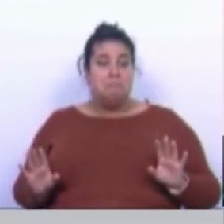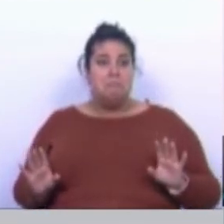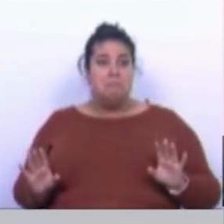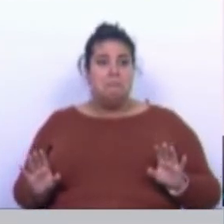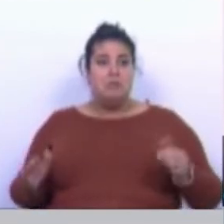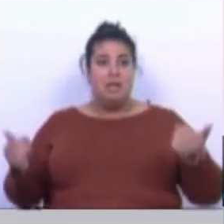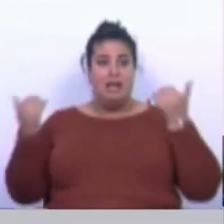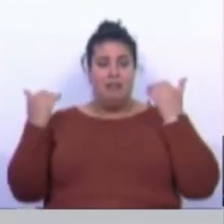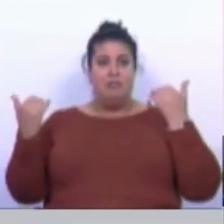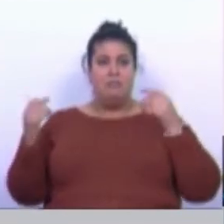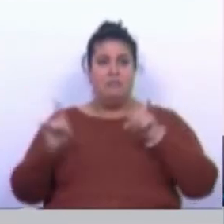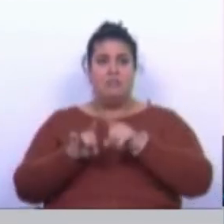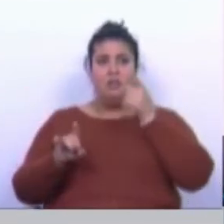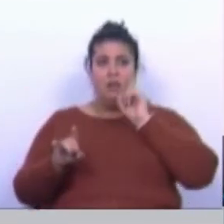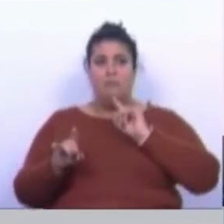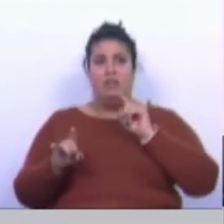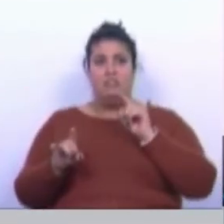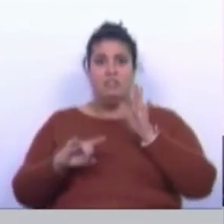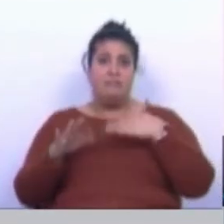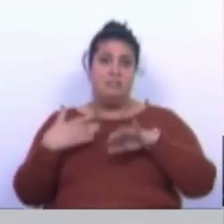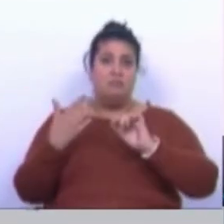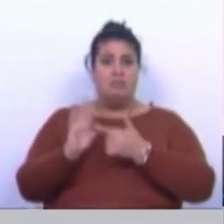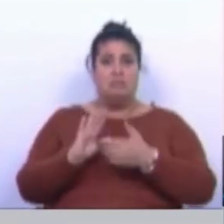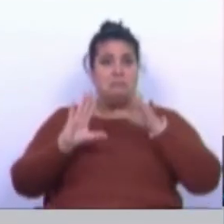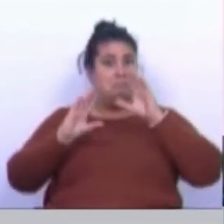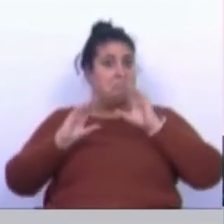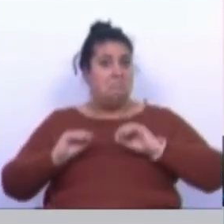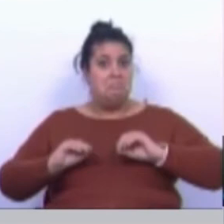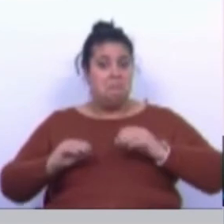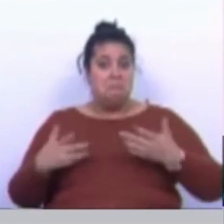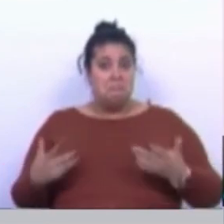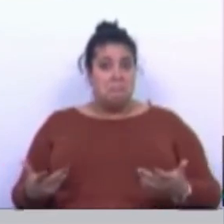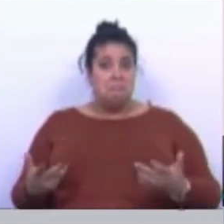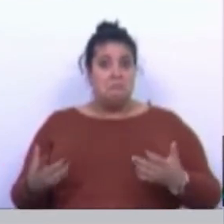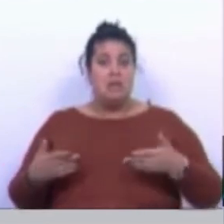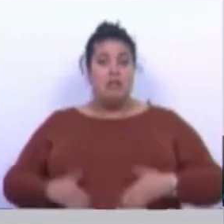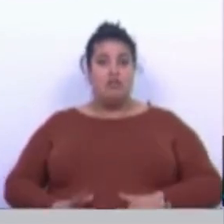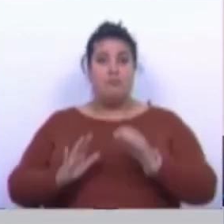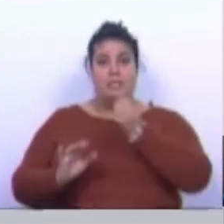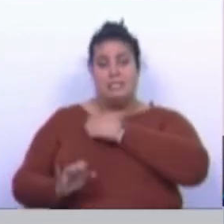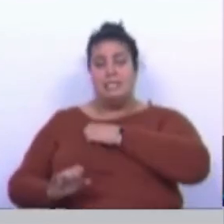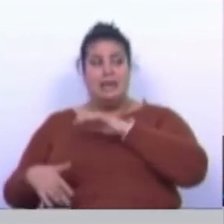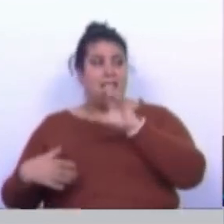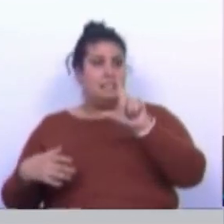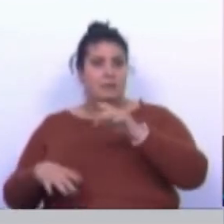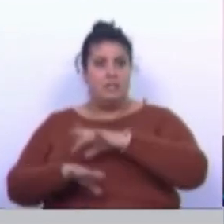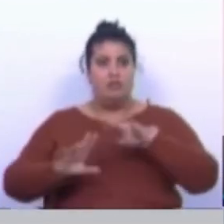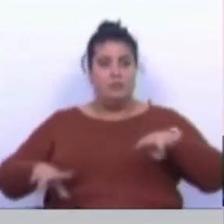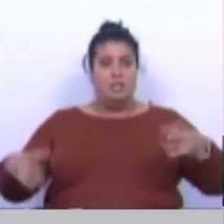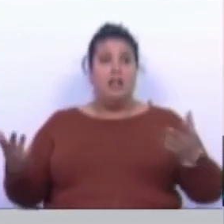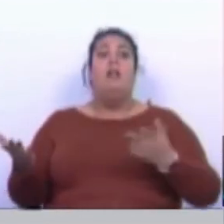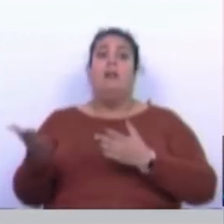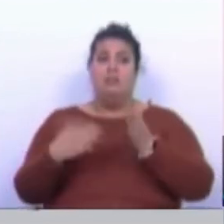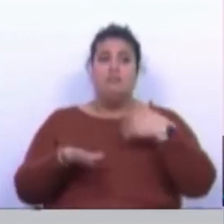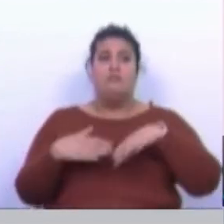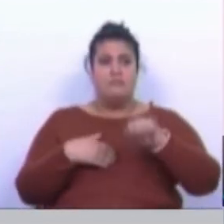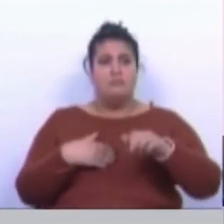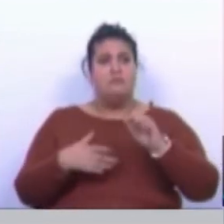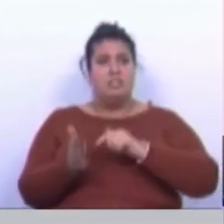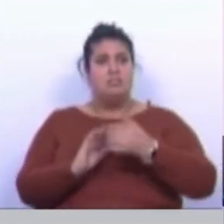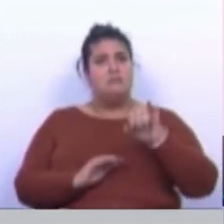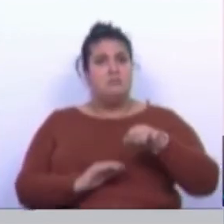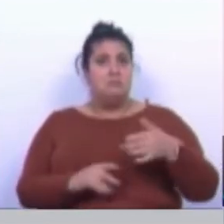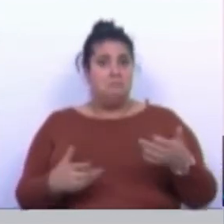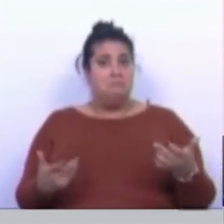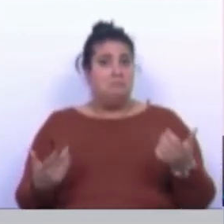informação de que as mulheres não estejam a fazer o teste do pezinho. Portanto, nos partos domiciliares como nos partos hospitalares, as mulheres estão...